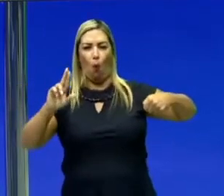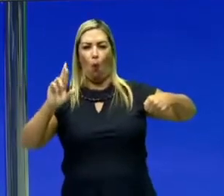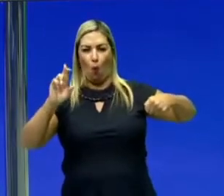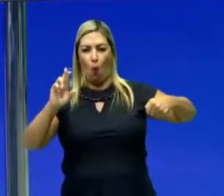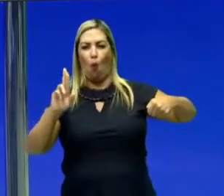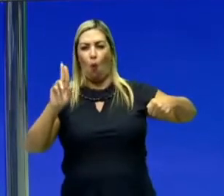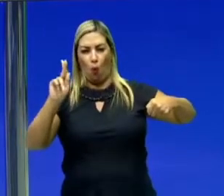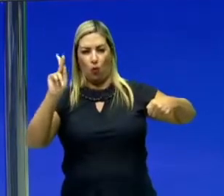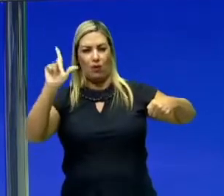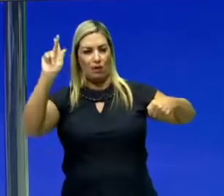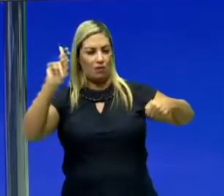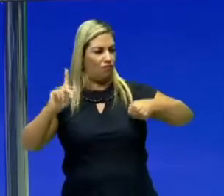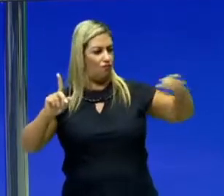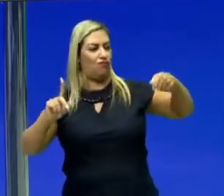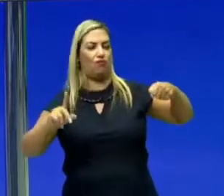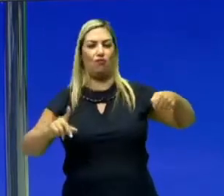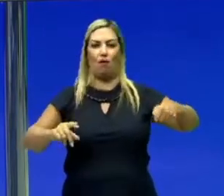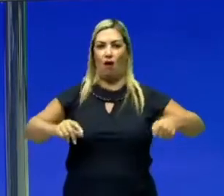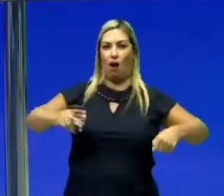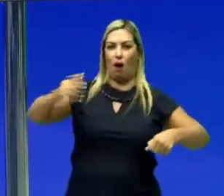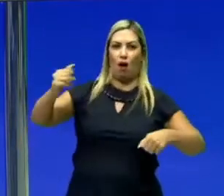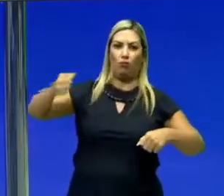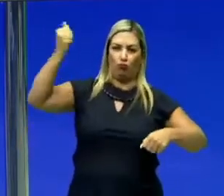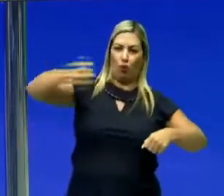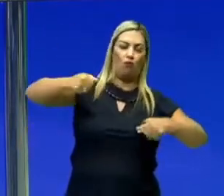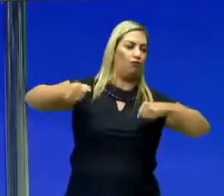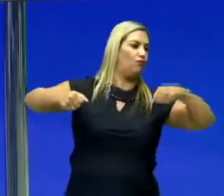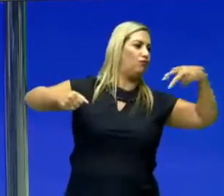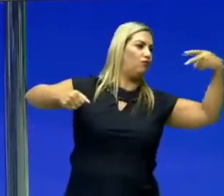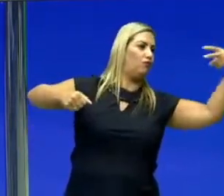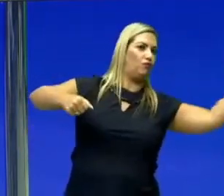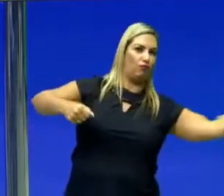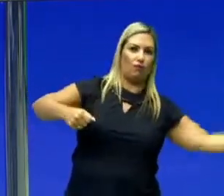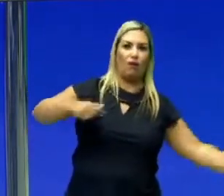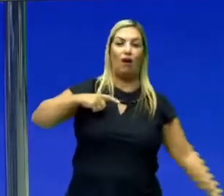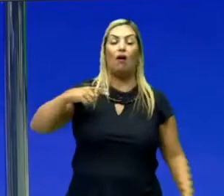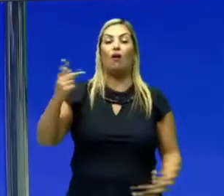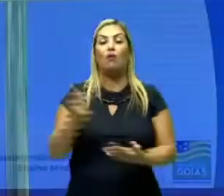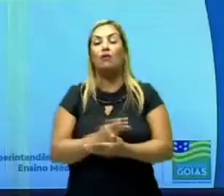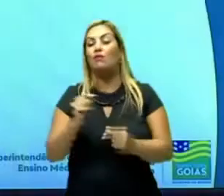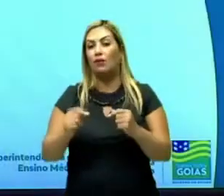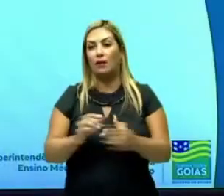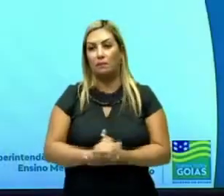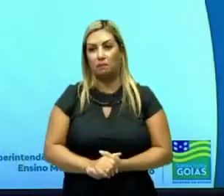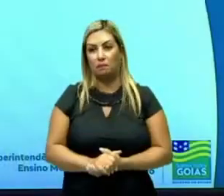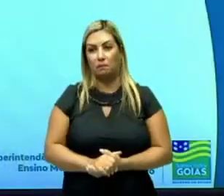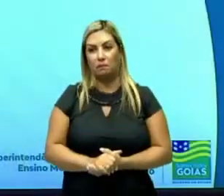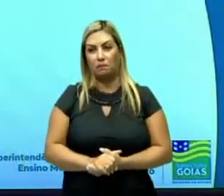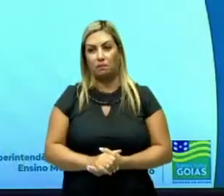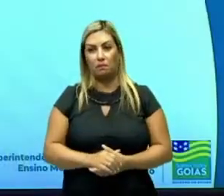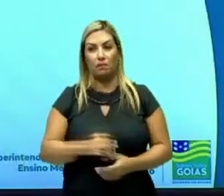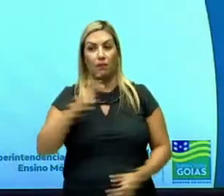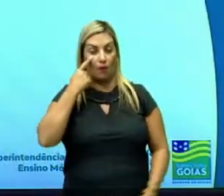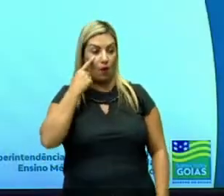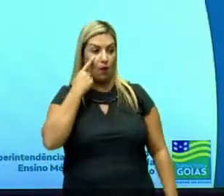soco no Thor. Será que eu tenho só ação, não tenho reação? Vamos analisar isso aí, pessoal. Olha só, quando você